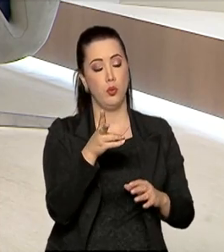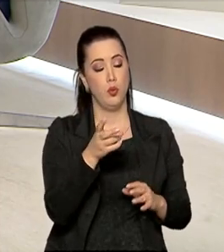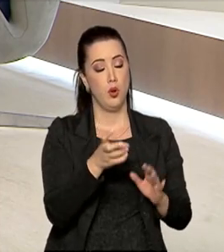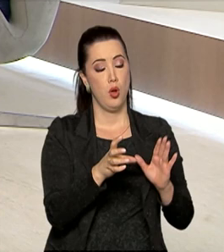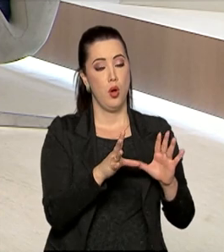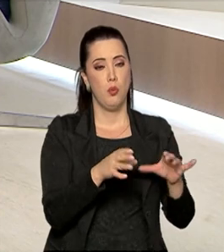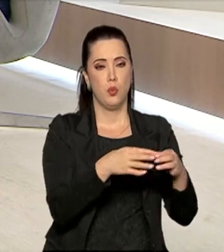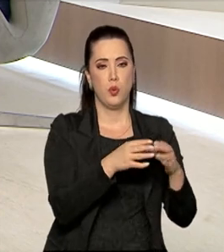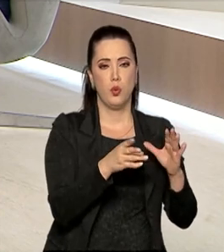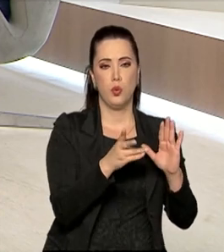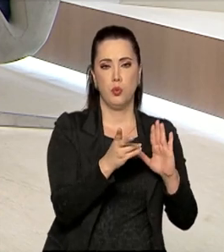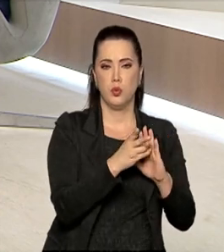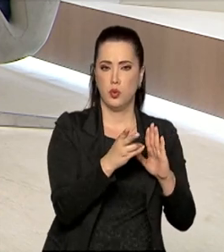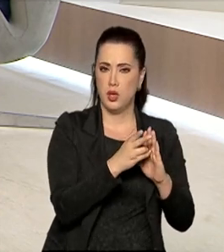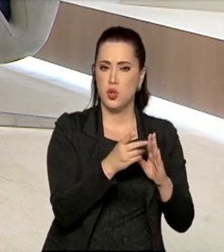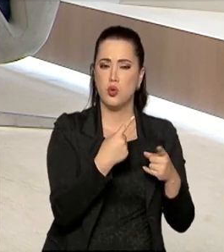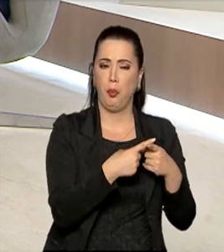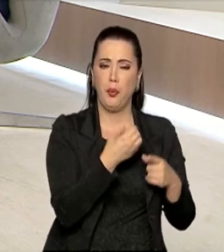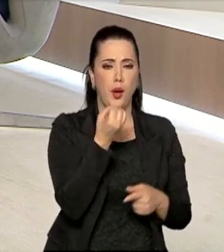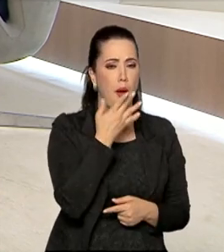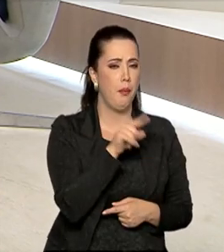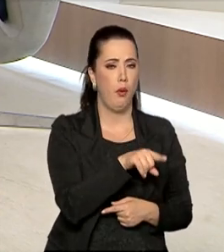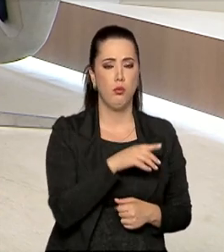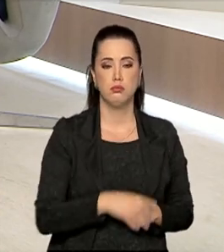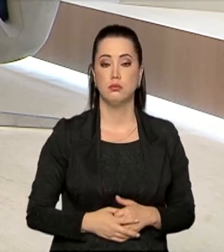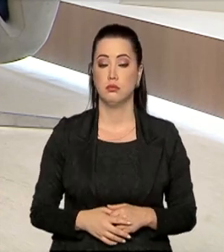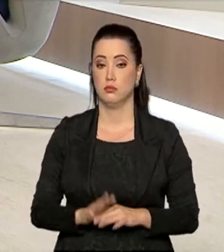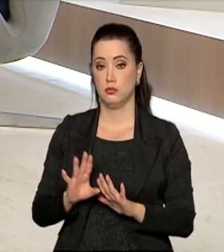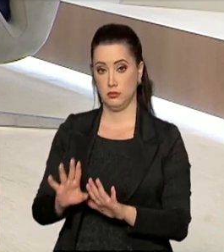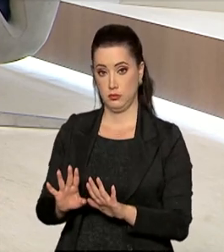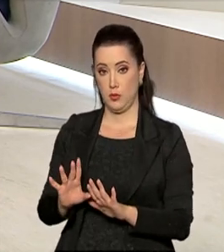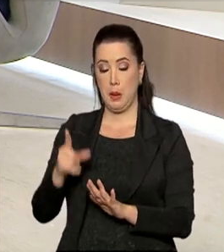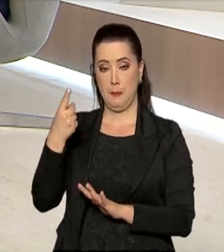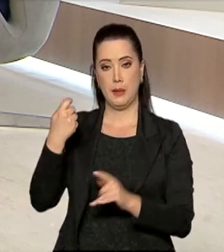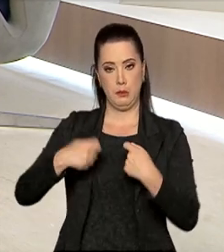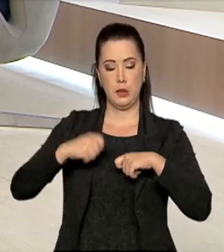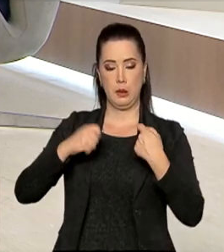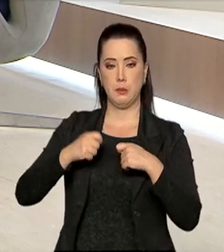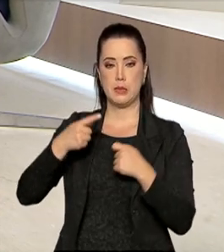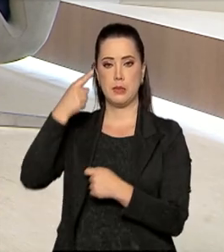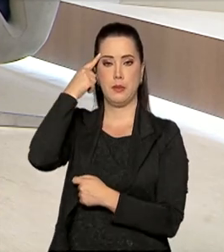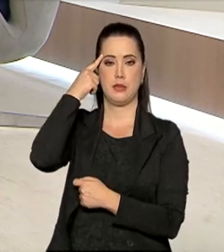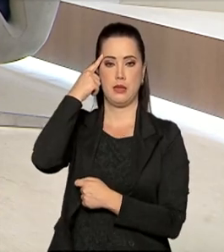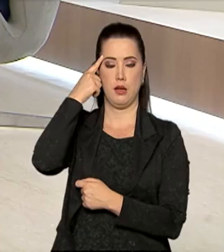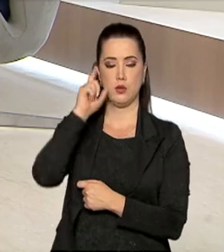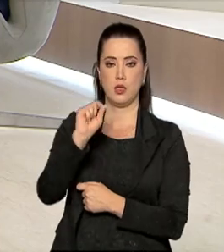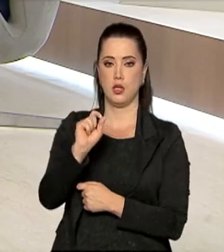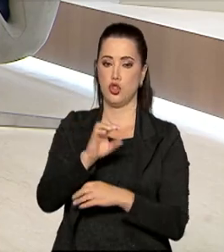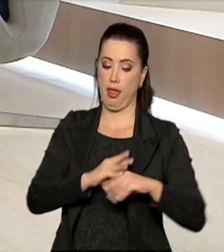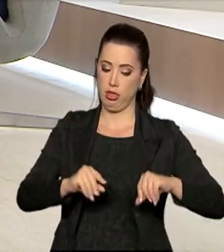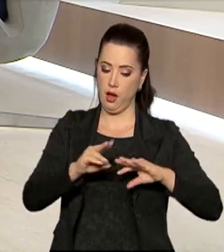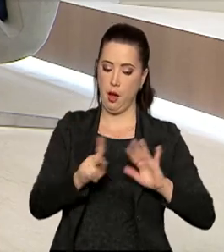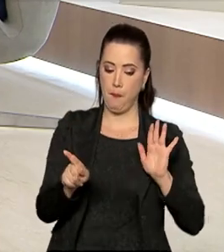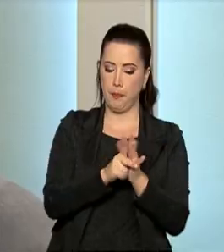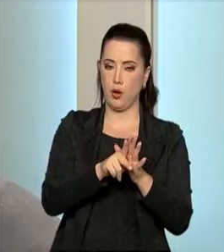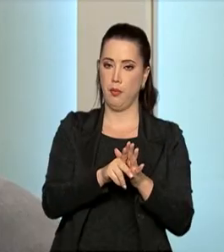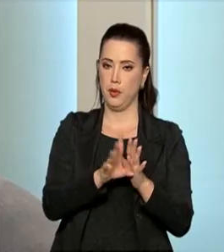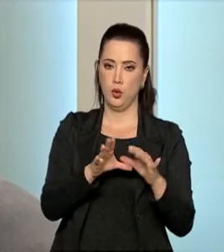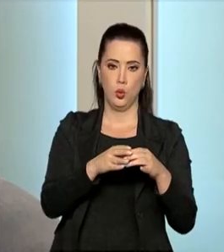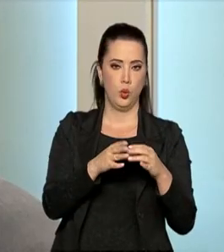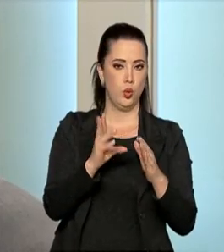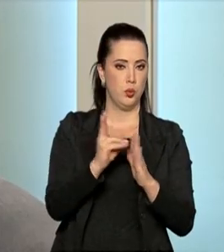sustentável da terra, claro. A primeira coisa que a gente tem que ter em mente é que é vedado o arrendamento das terras indígenas.